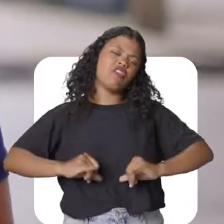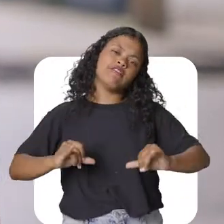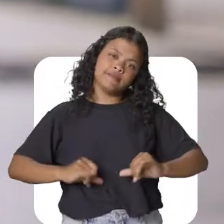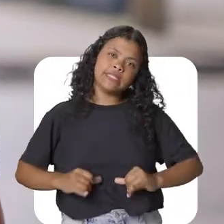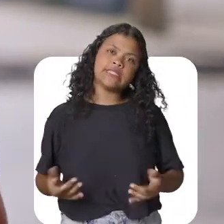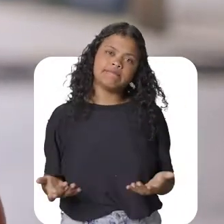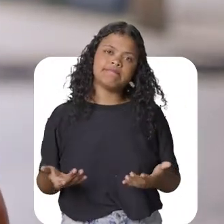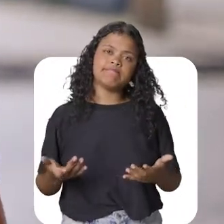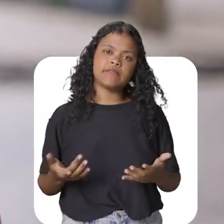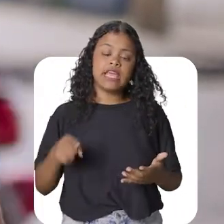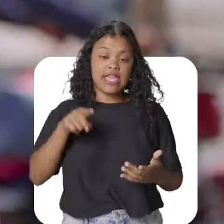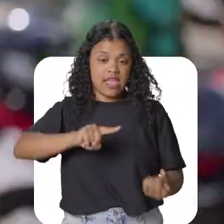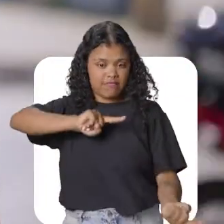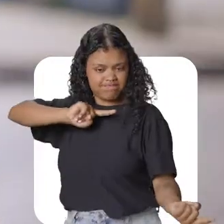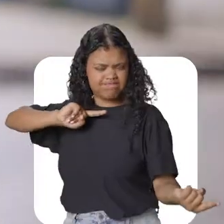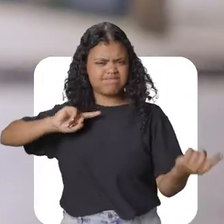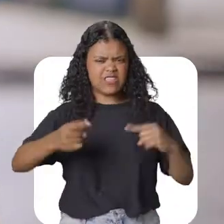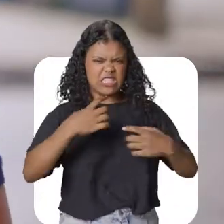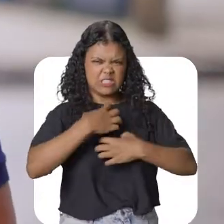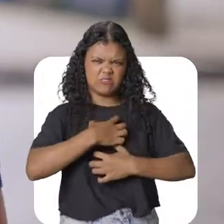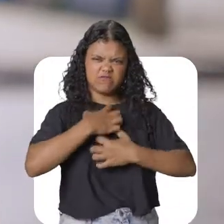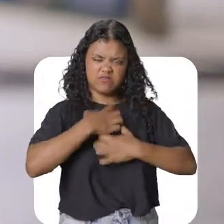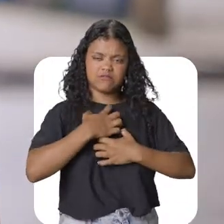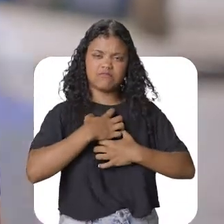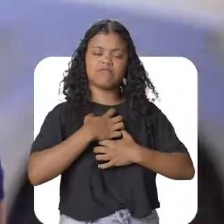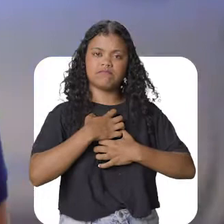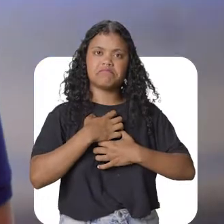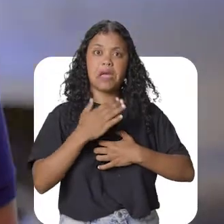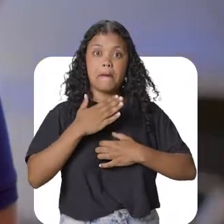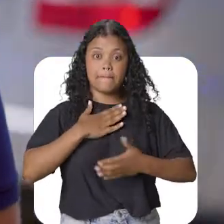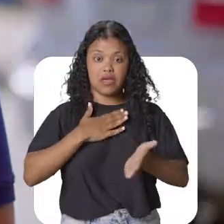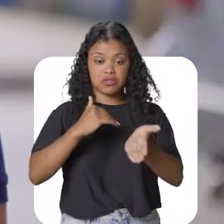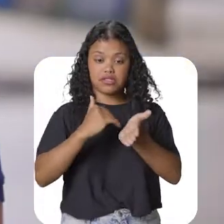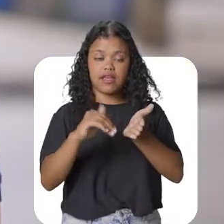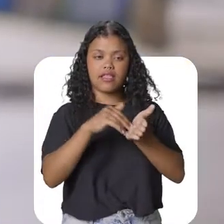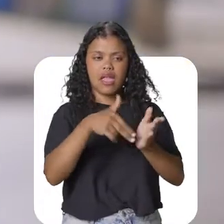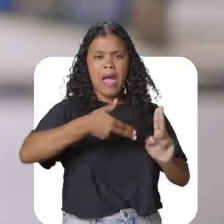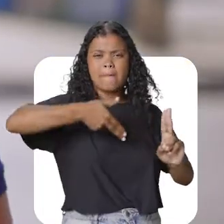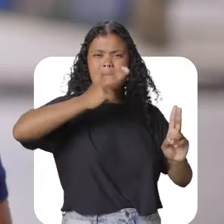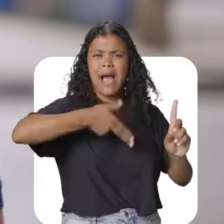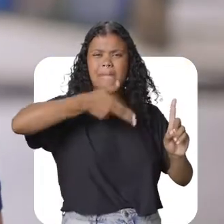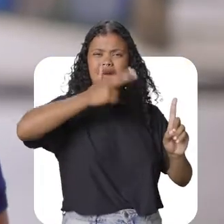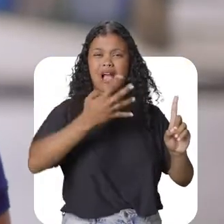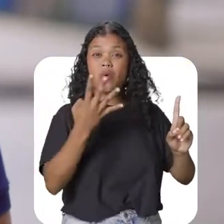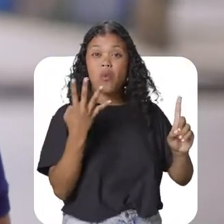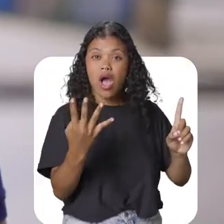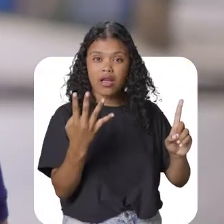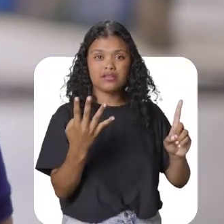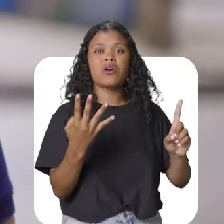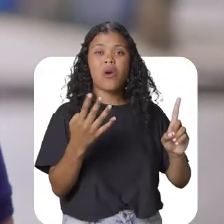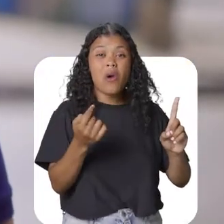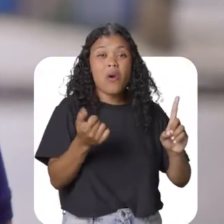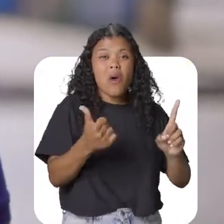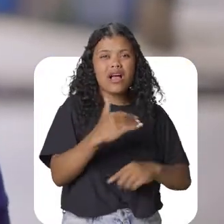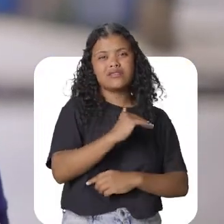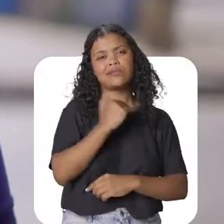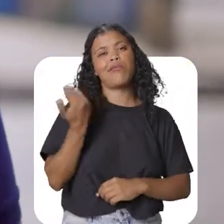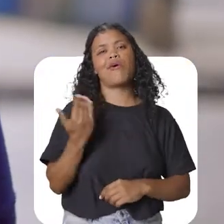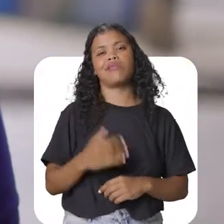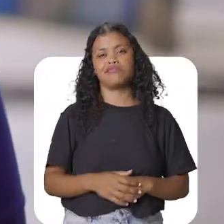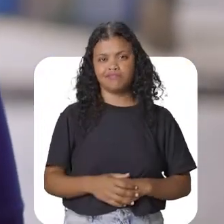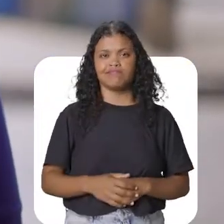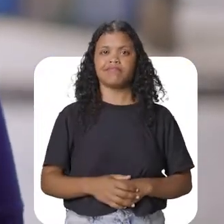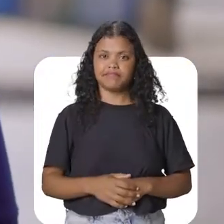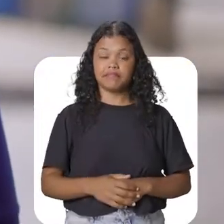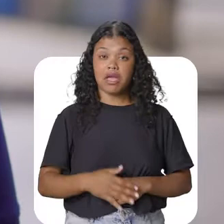pessoas. E eles revidaram em brutalidade. Meu secretário foi atingido por quatro tiros e ficou entre a vida e